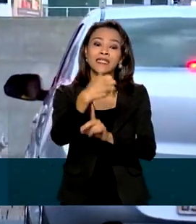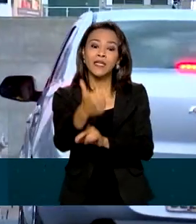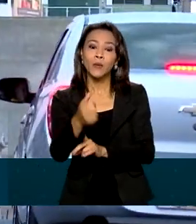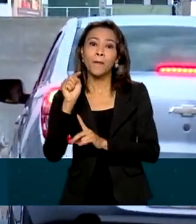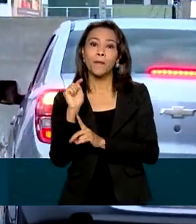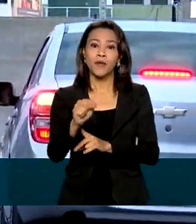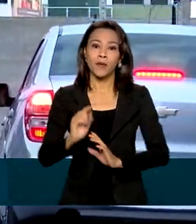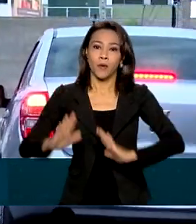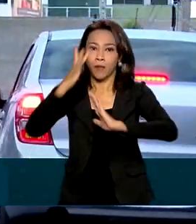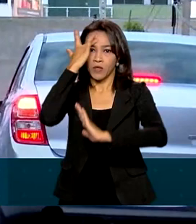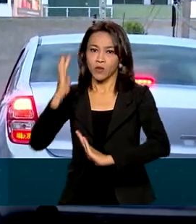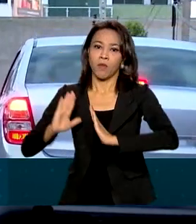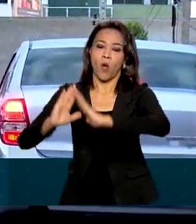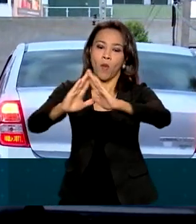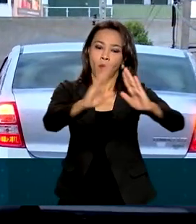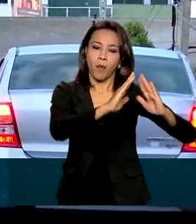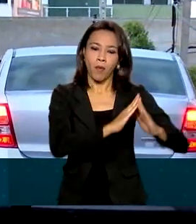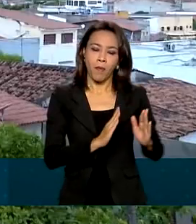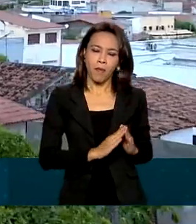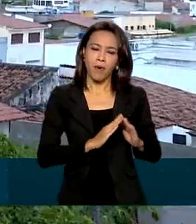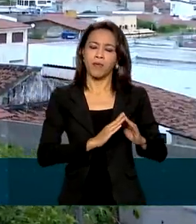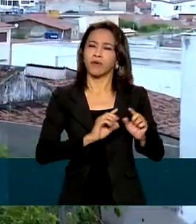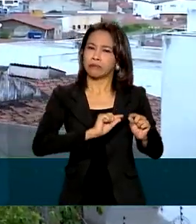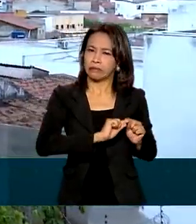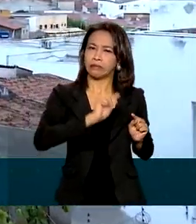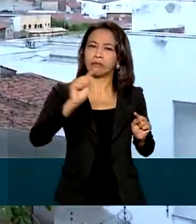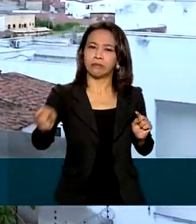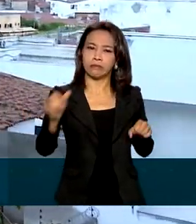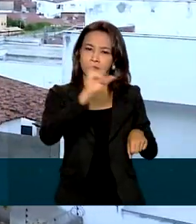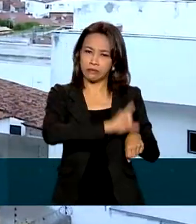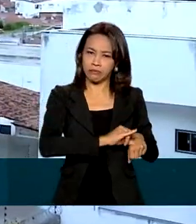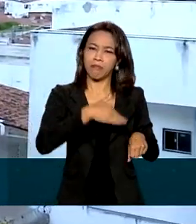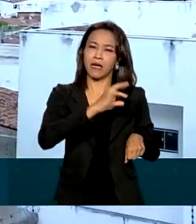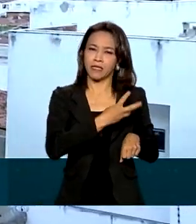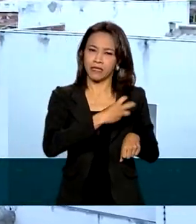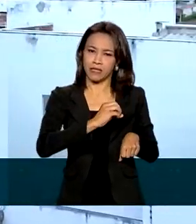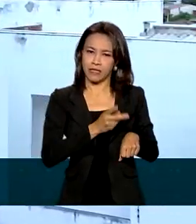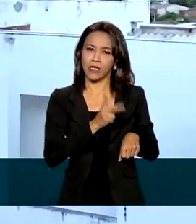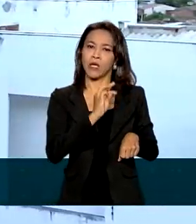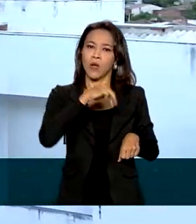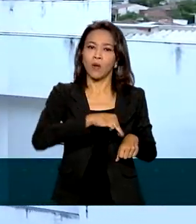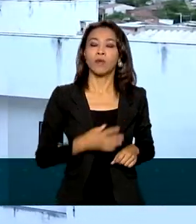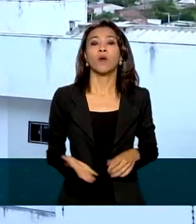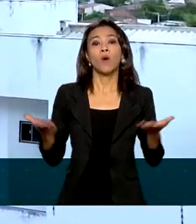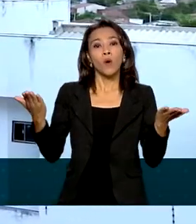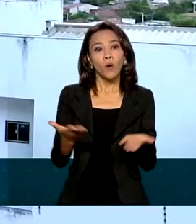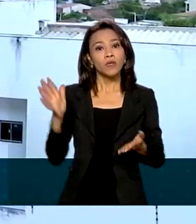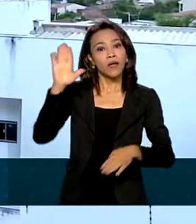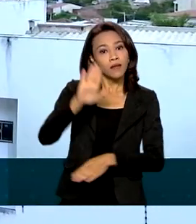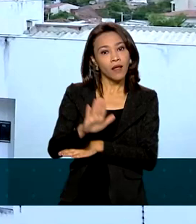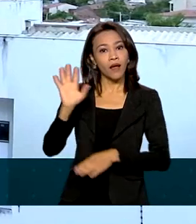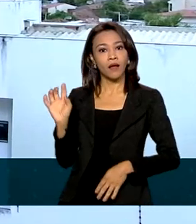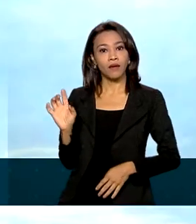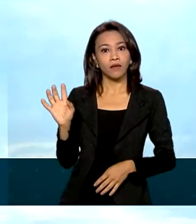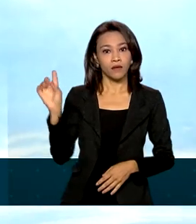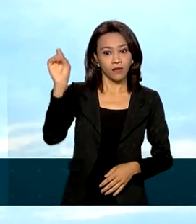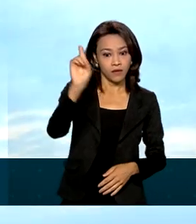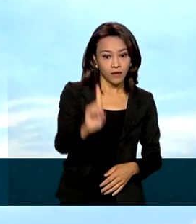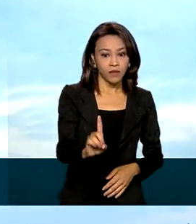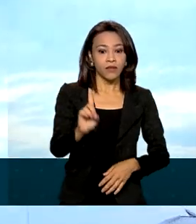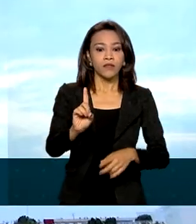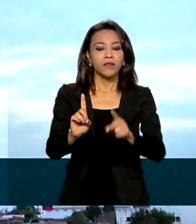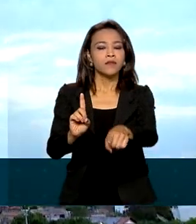390 quilômetros da capital natal. Hoje à tarde, às duas e meia, o ministro das Comunicações, Fábio Faria,